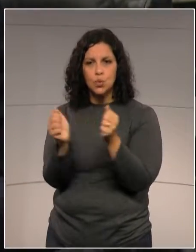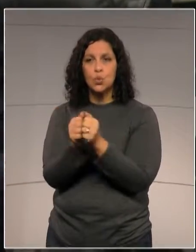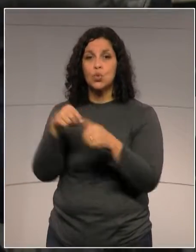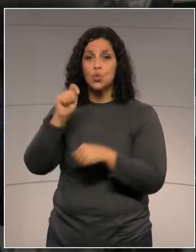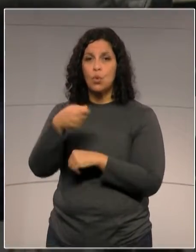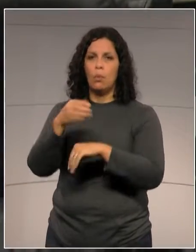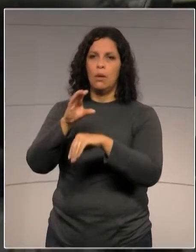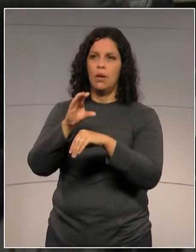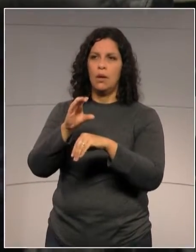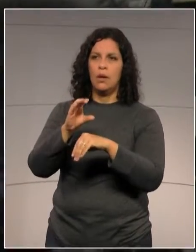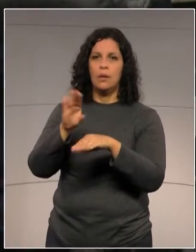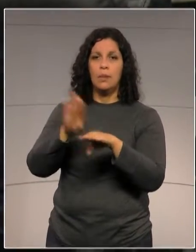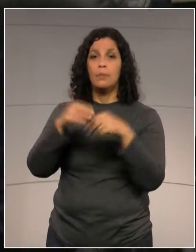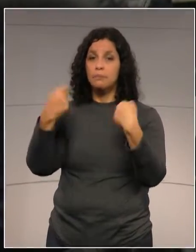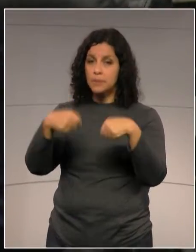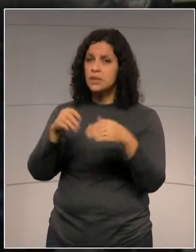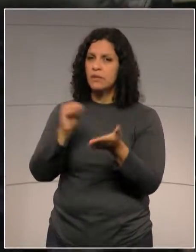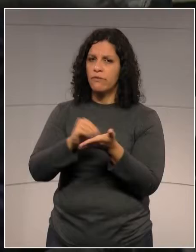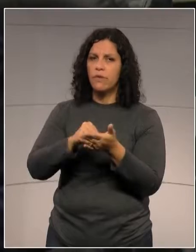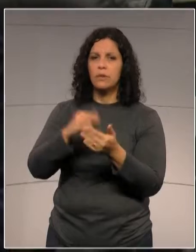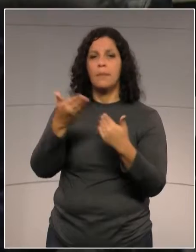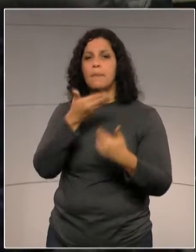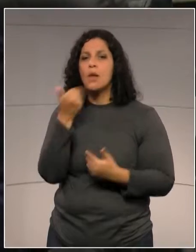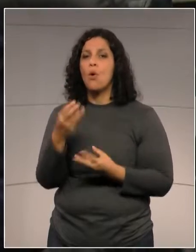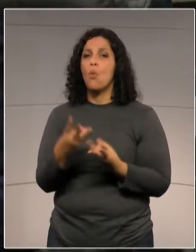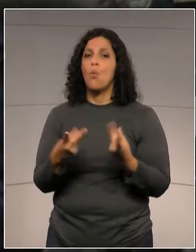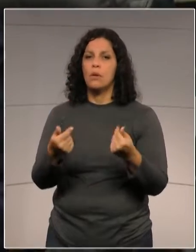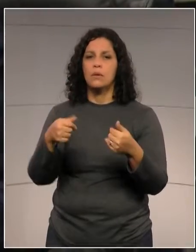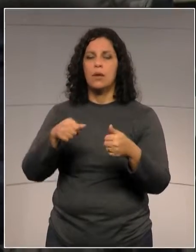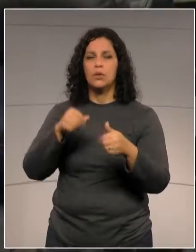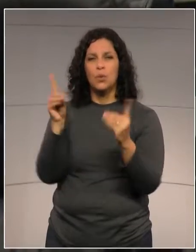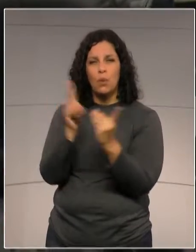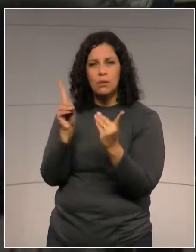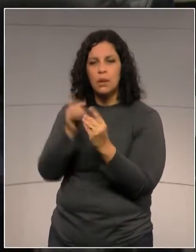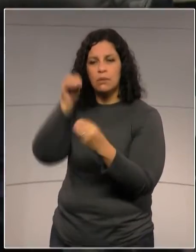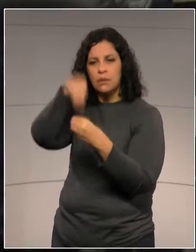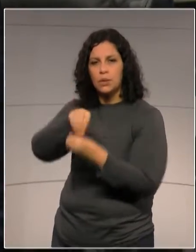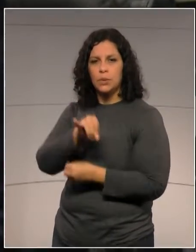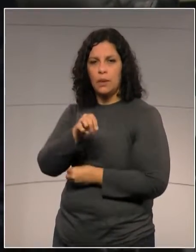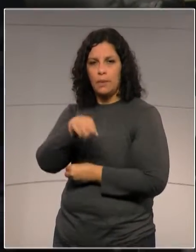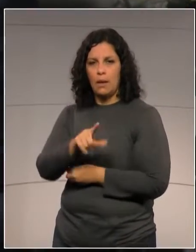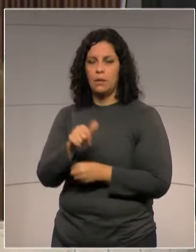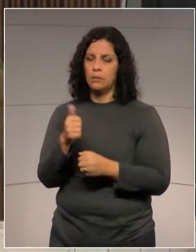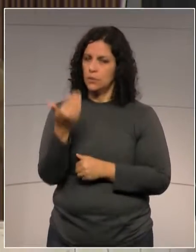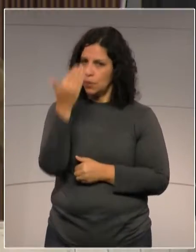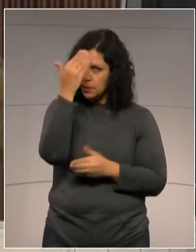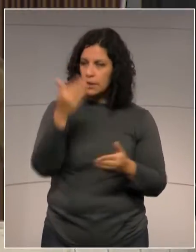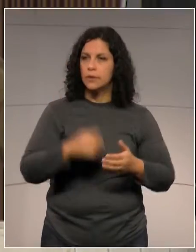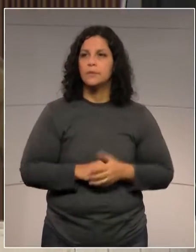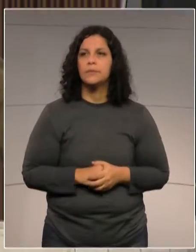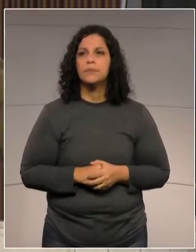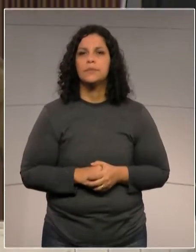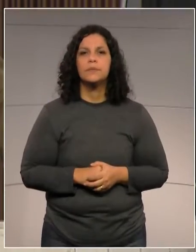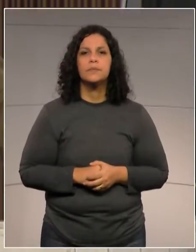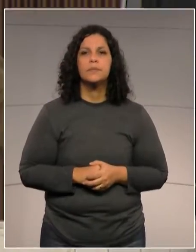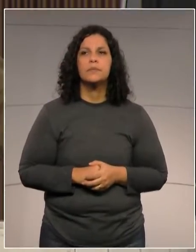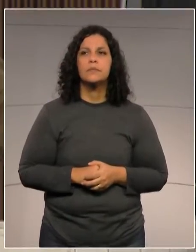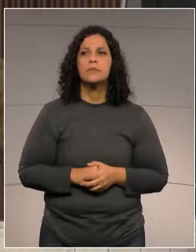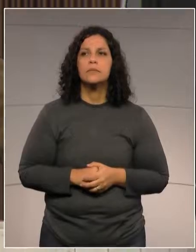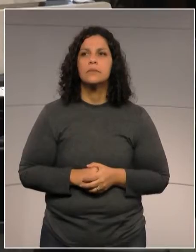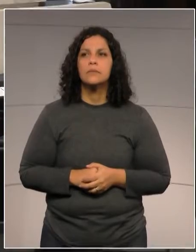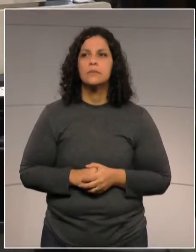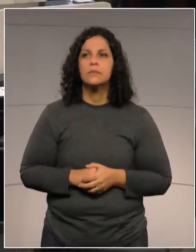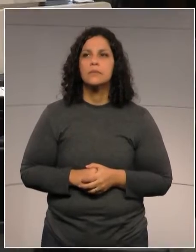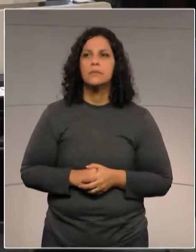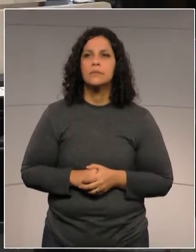necessidade de melhorar também essa humanização do tratamento. Obrigado pela parte. Obrigado, deputado Batista. Na sequência, deputado